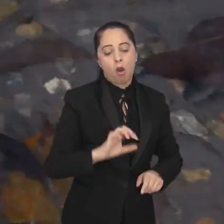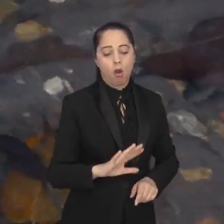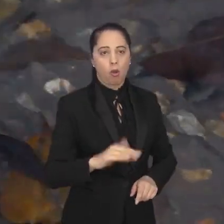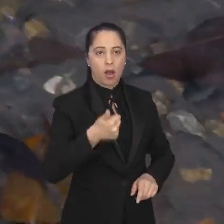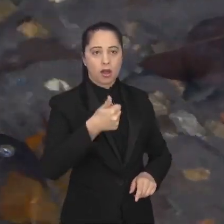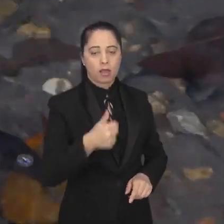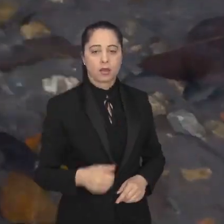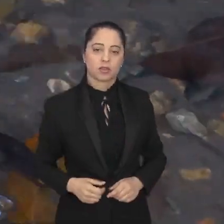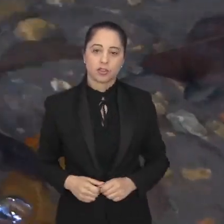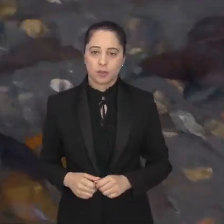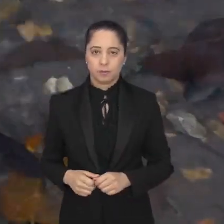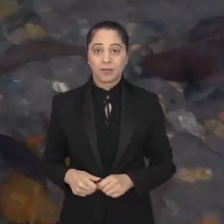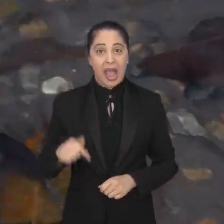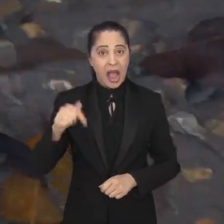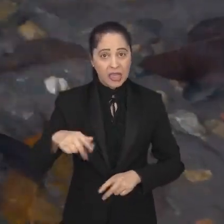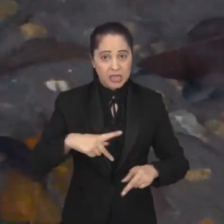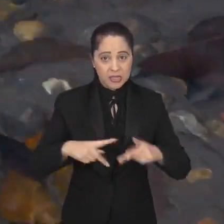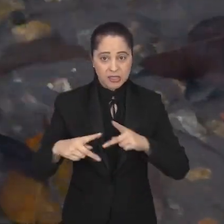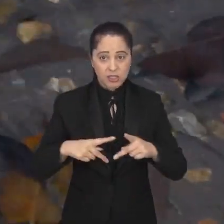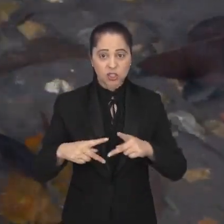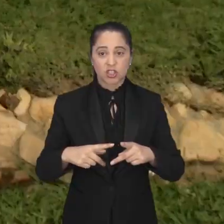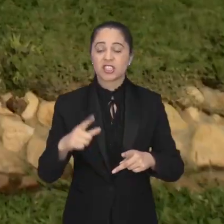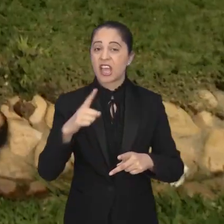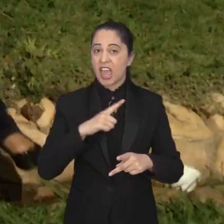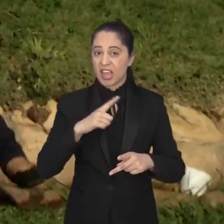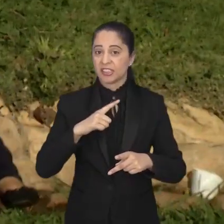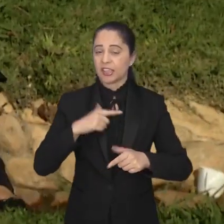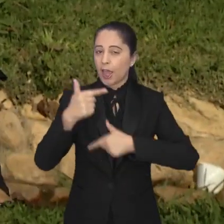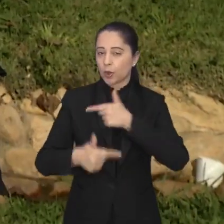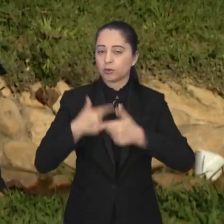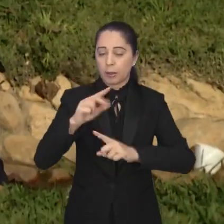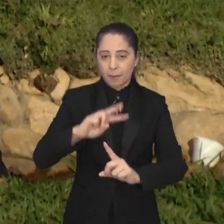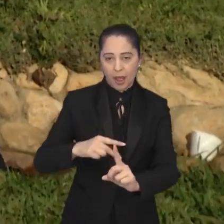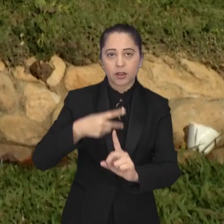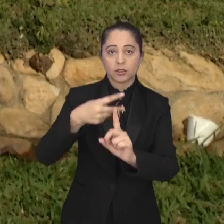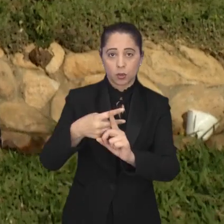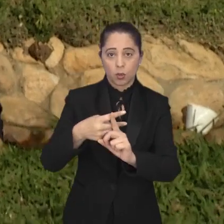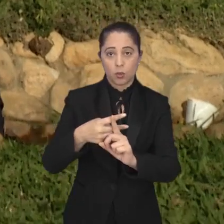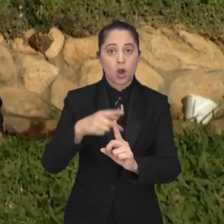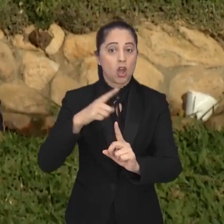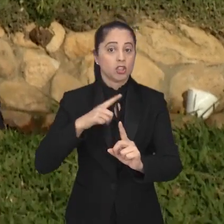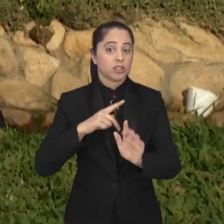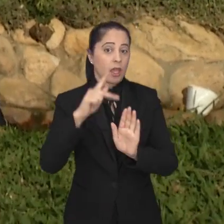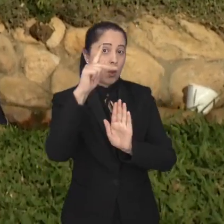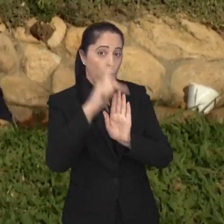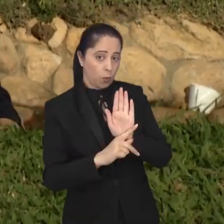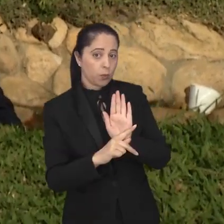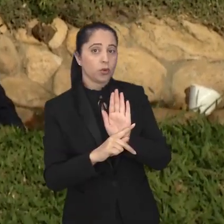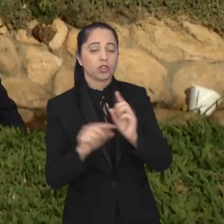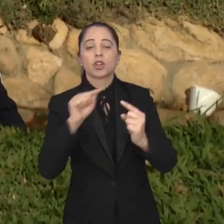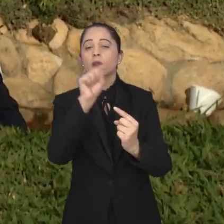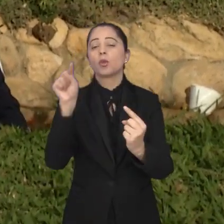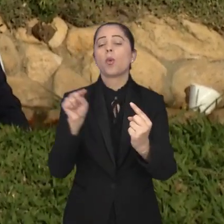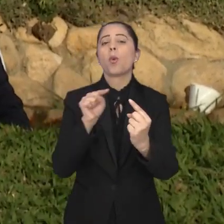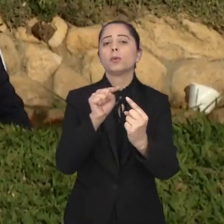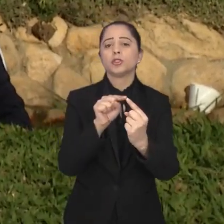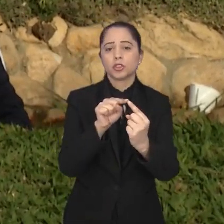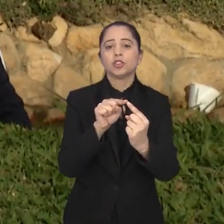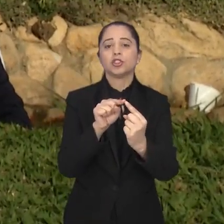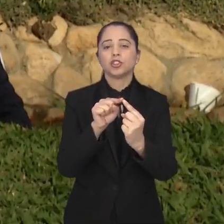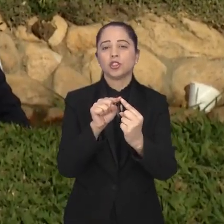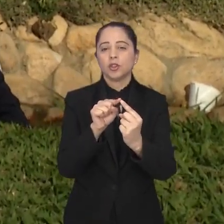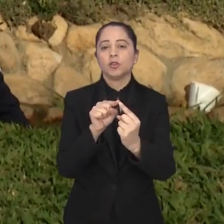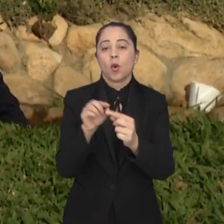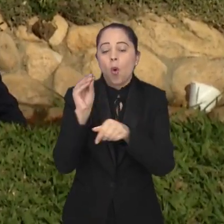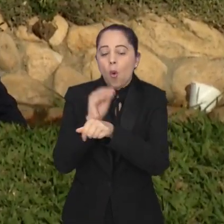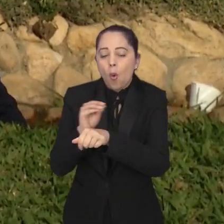aqui em São José, o manejo com as nascentes ainda tem um reforço a mais, o programa de revitalização de nascentes. O objetivo é